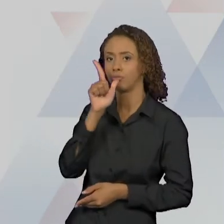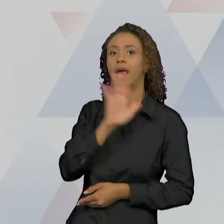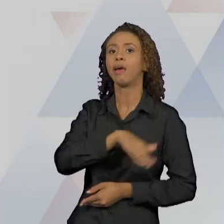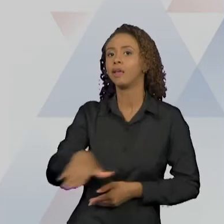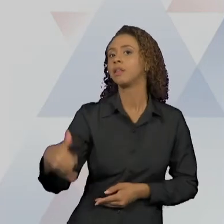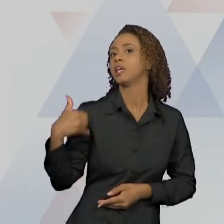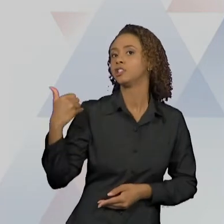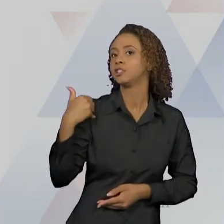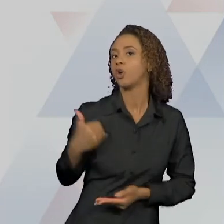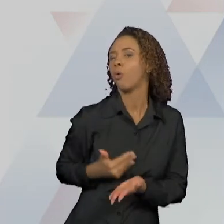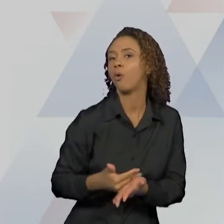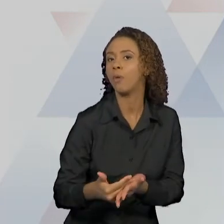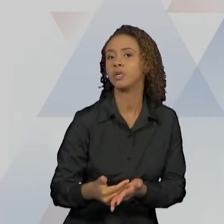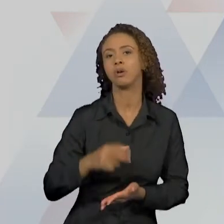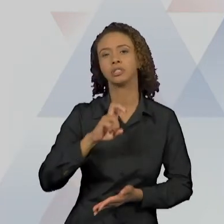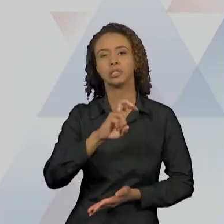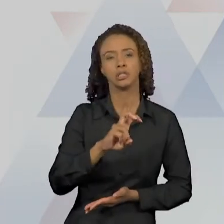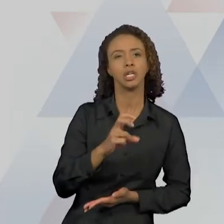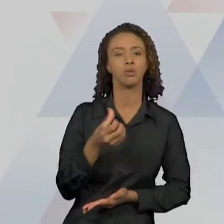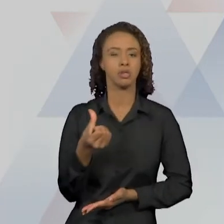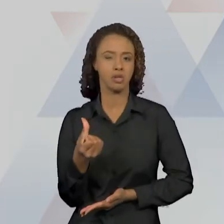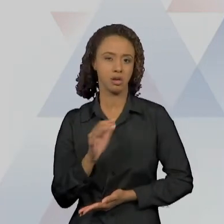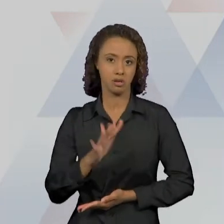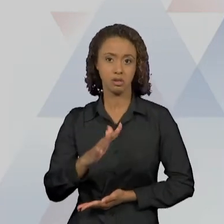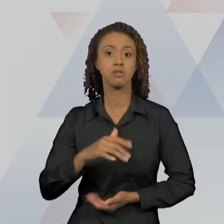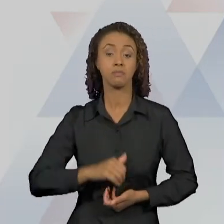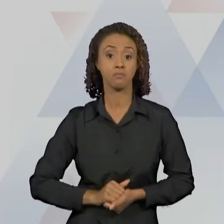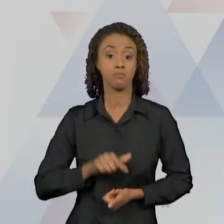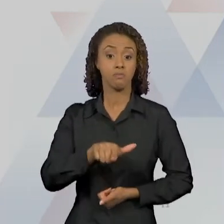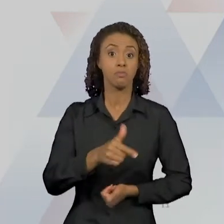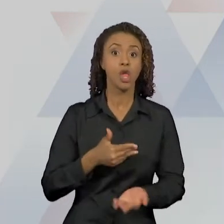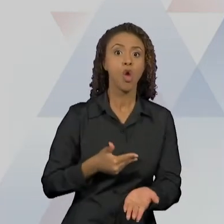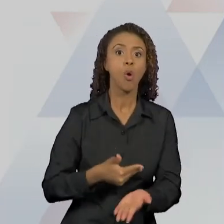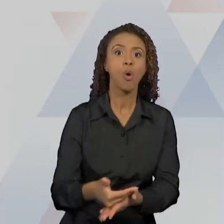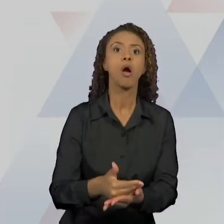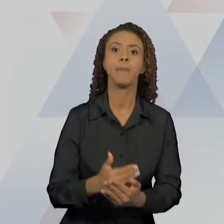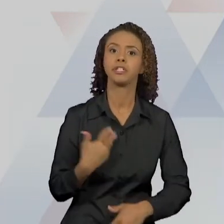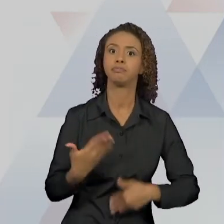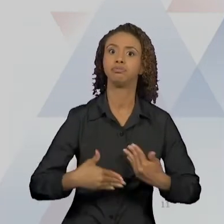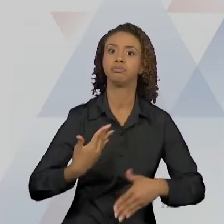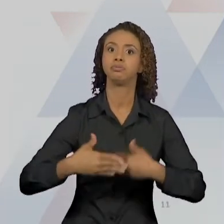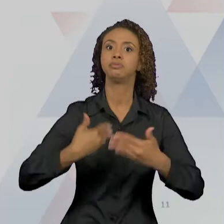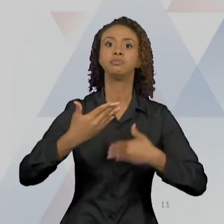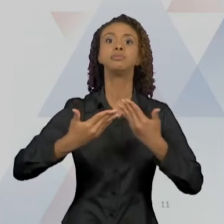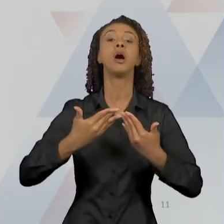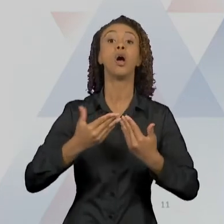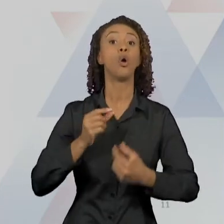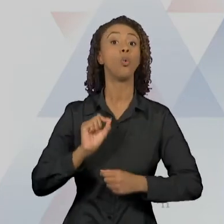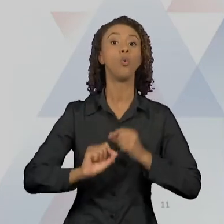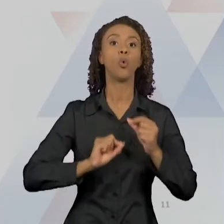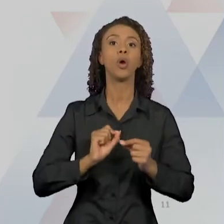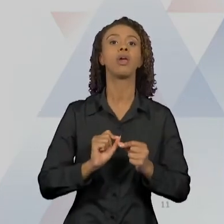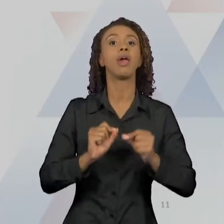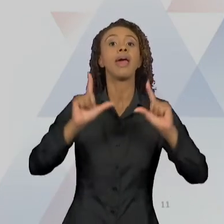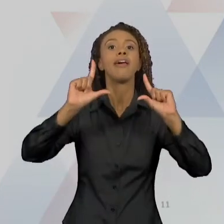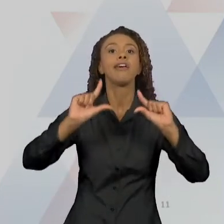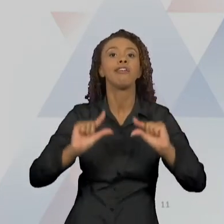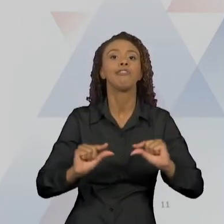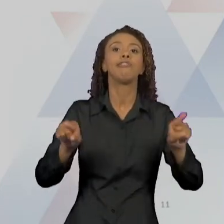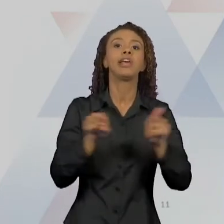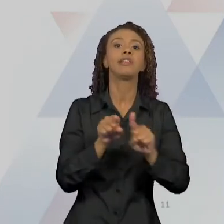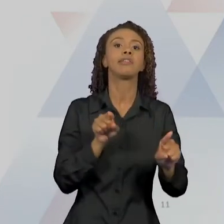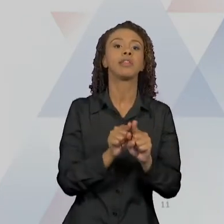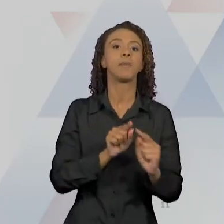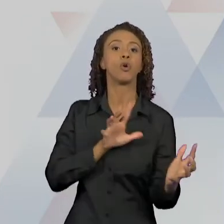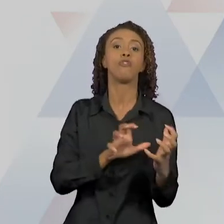elaboração dessa fase promove um bom desenvolvimento da sexualidade, no sentido de diminuir conflitos. E